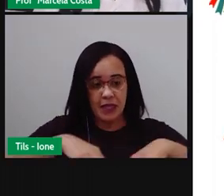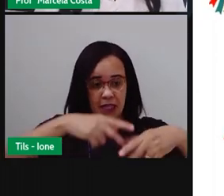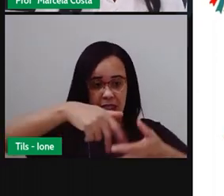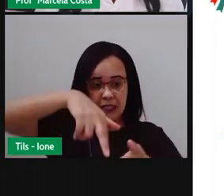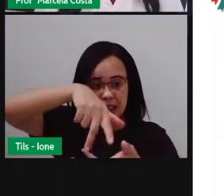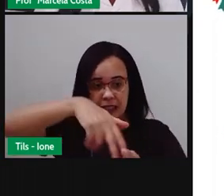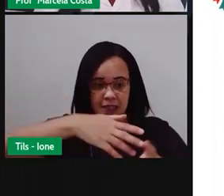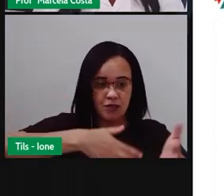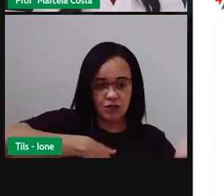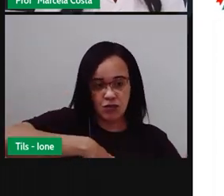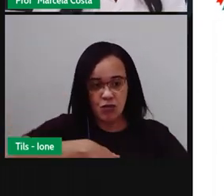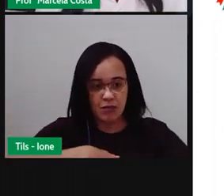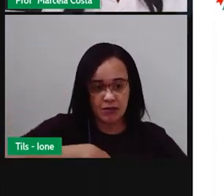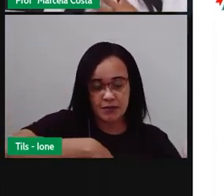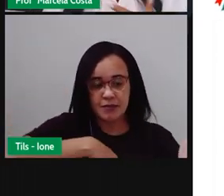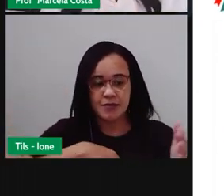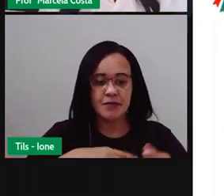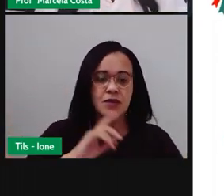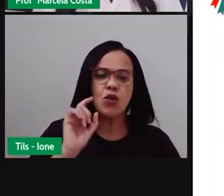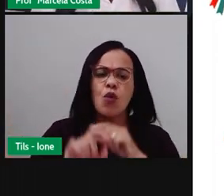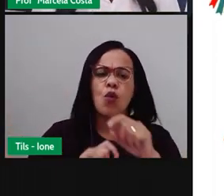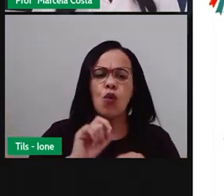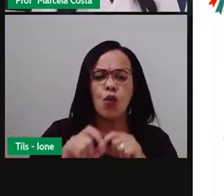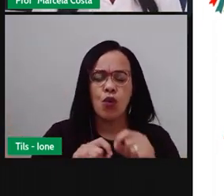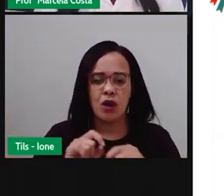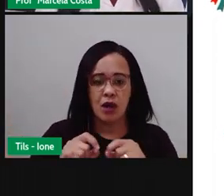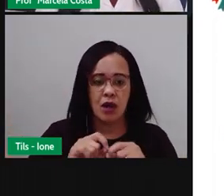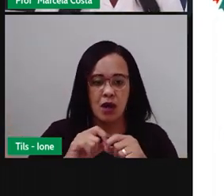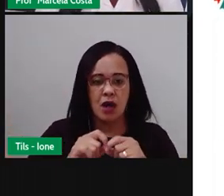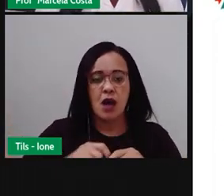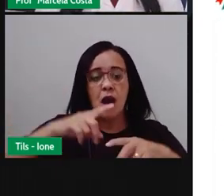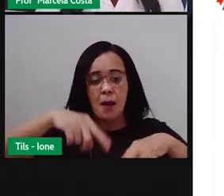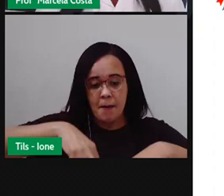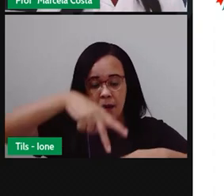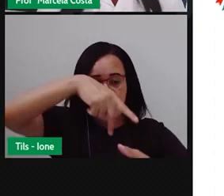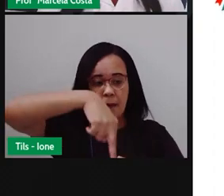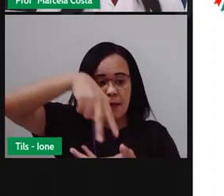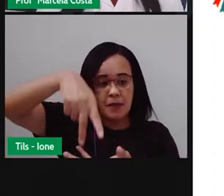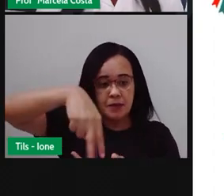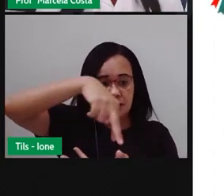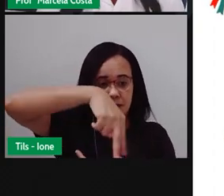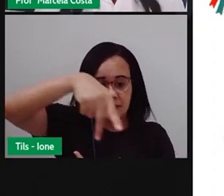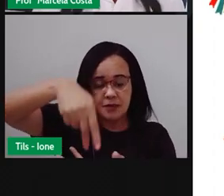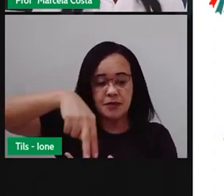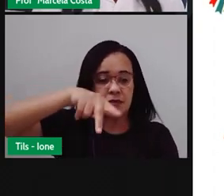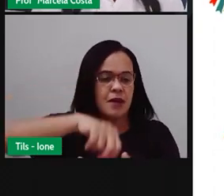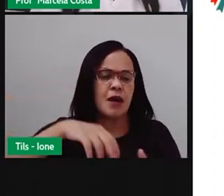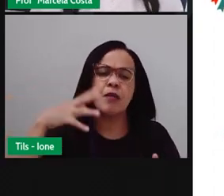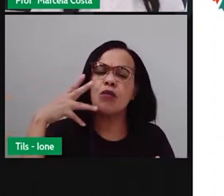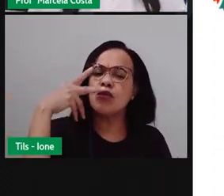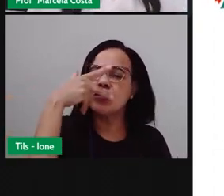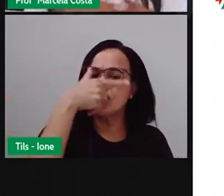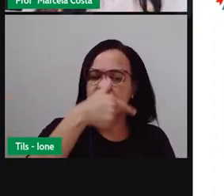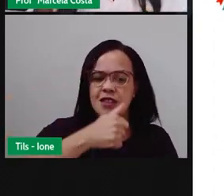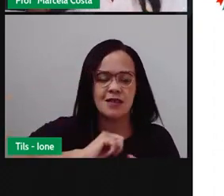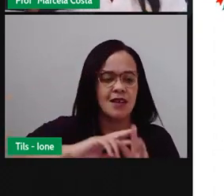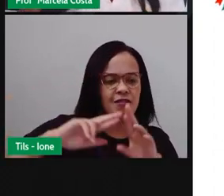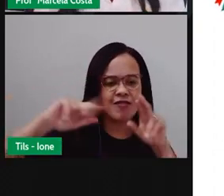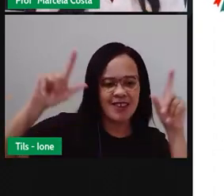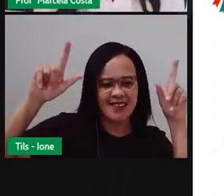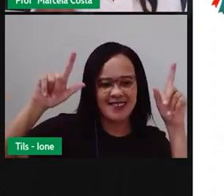dança, né? Na dança de quadrilha, tem diferentes passos, uma movimentação muito bonita de se ver.